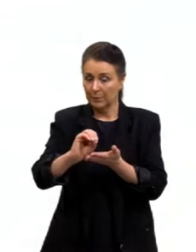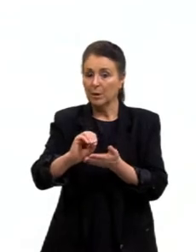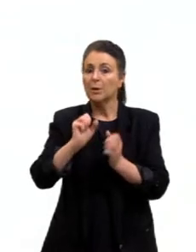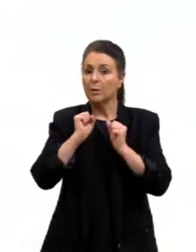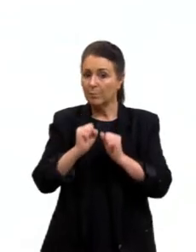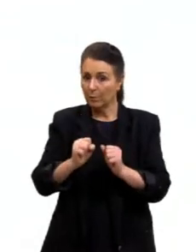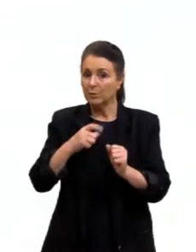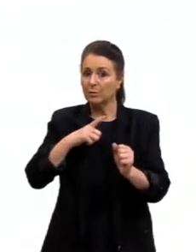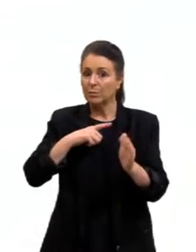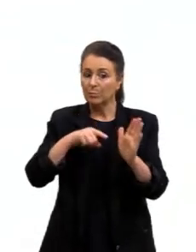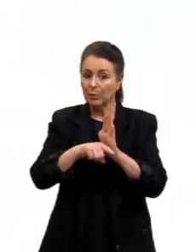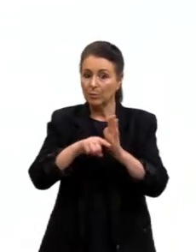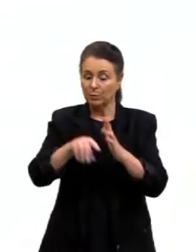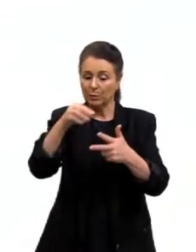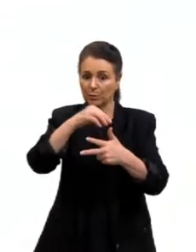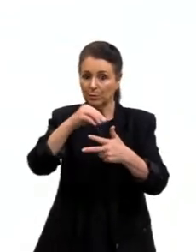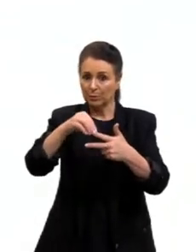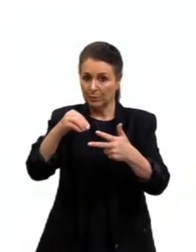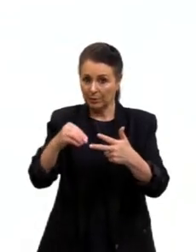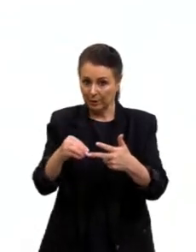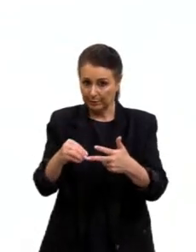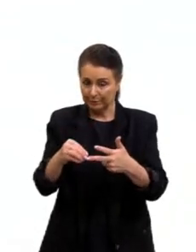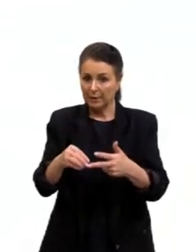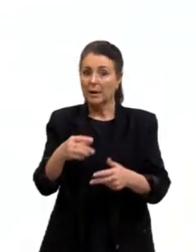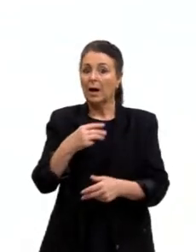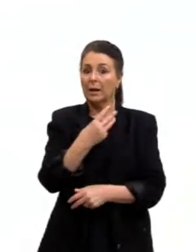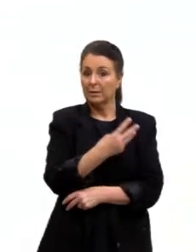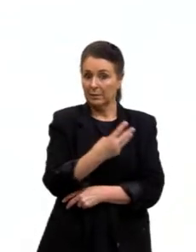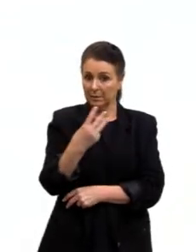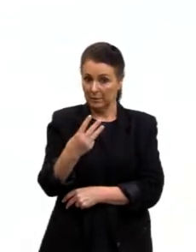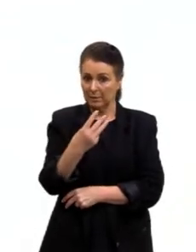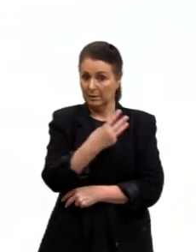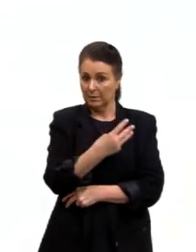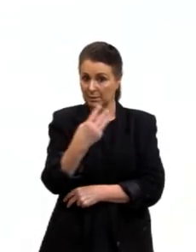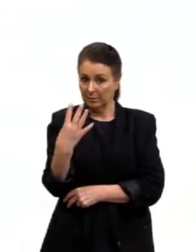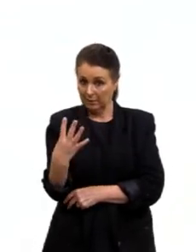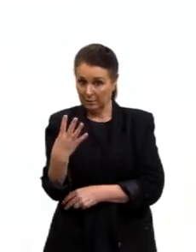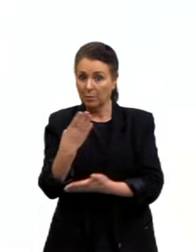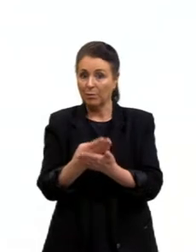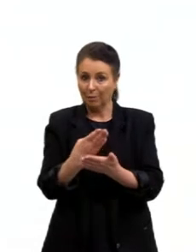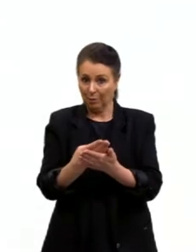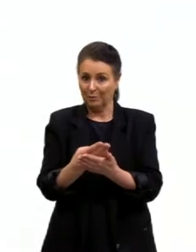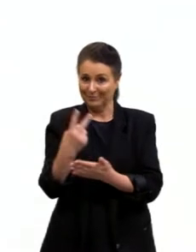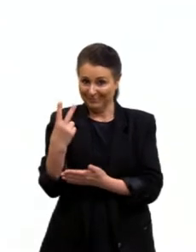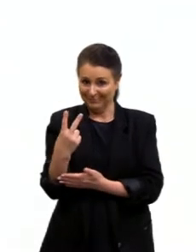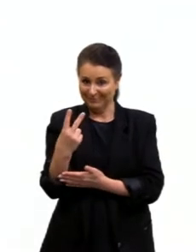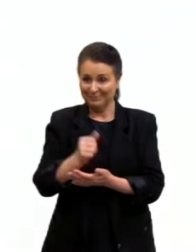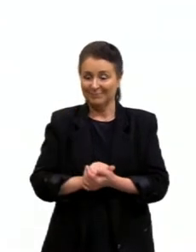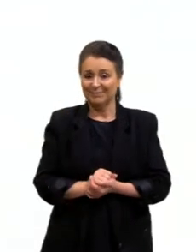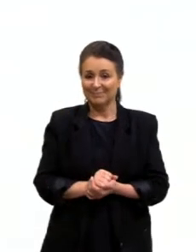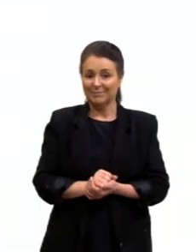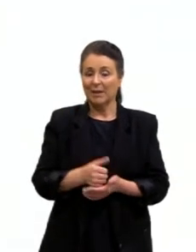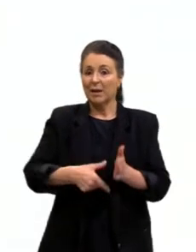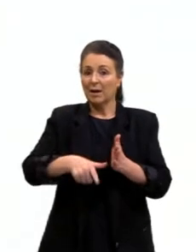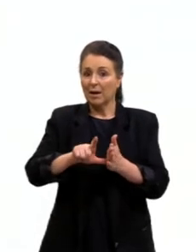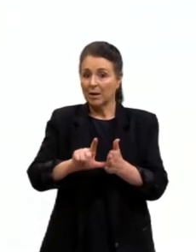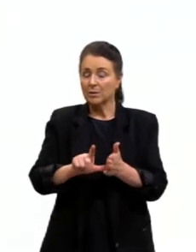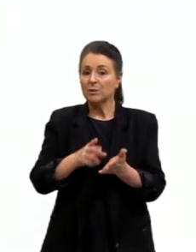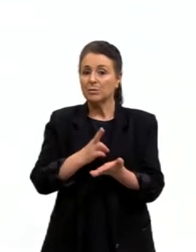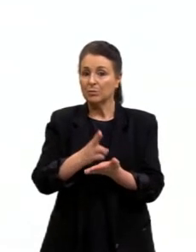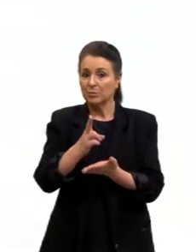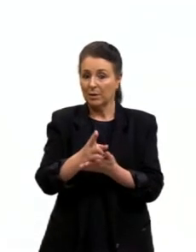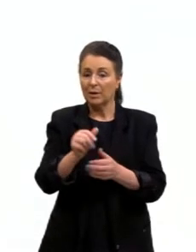nas questões do Enem, eu dividi em duas aulas, na aula 33 e na aula 34. Antes de continuarmos falando de